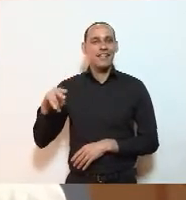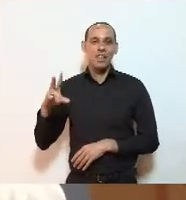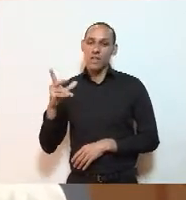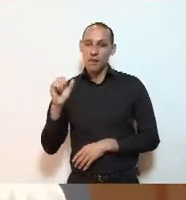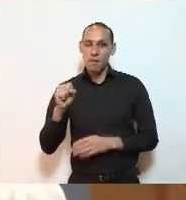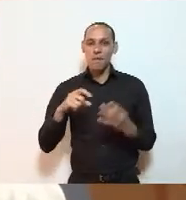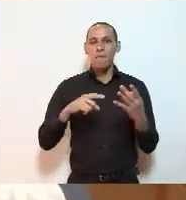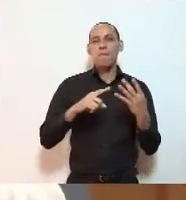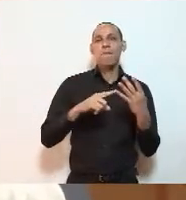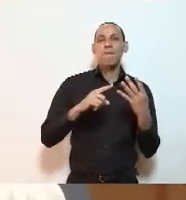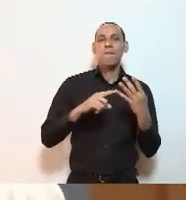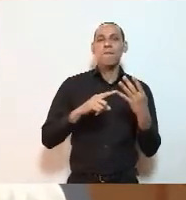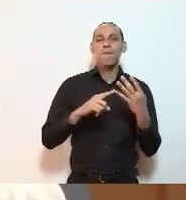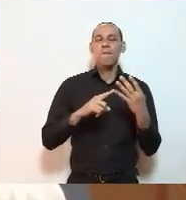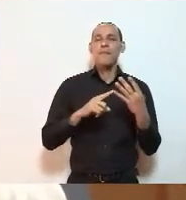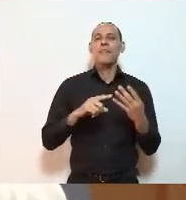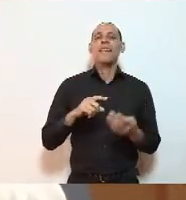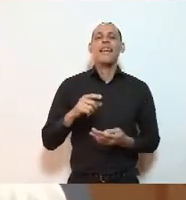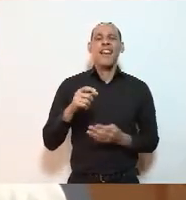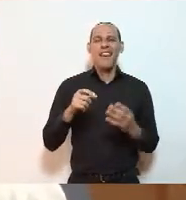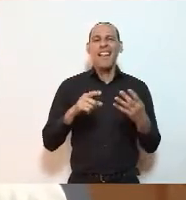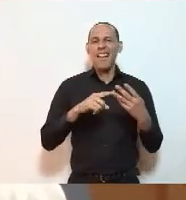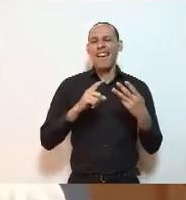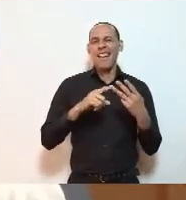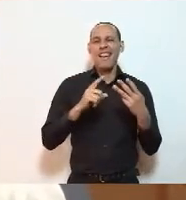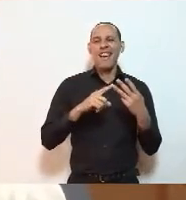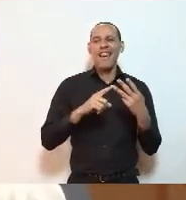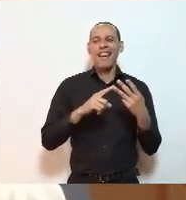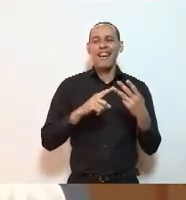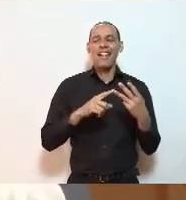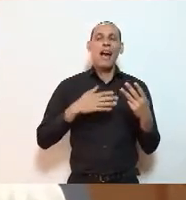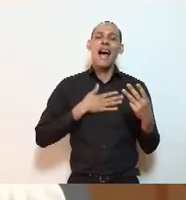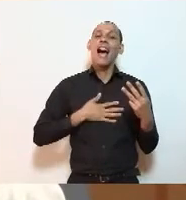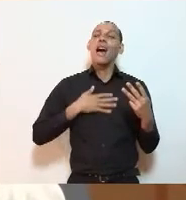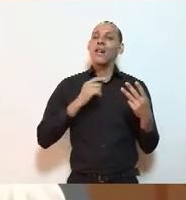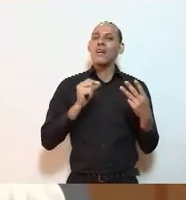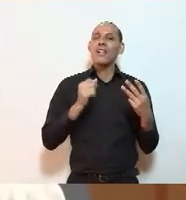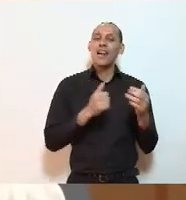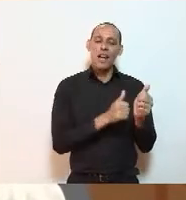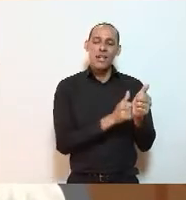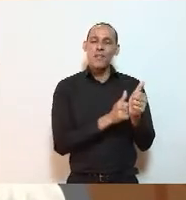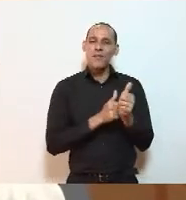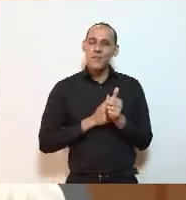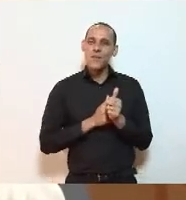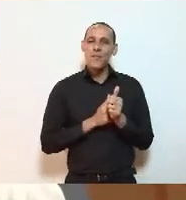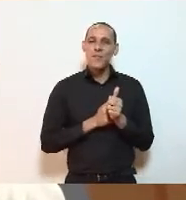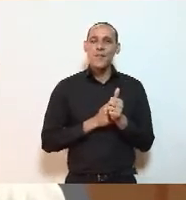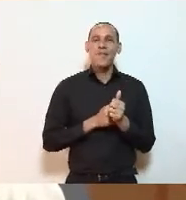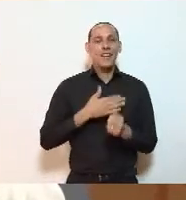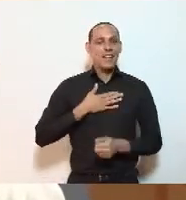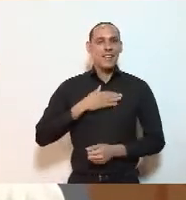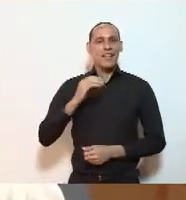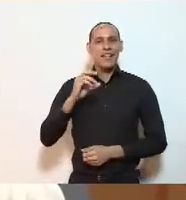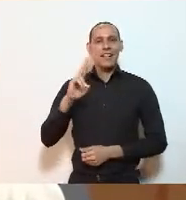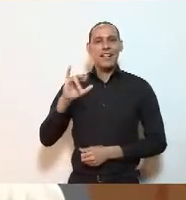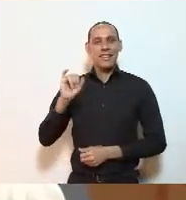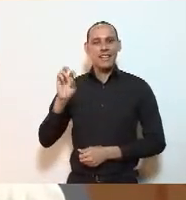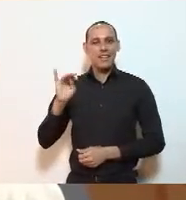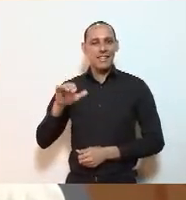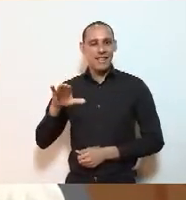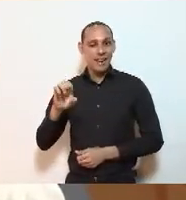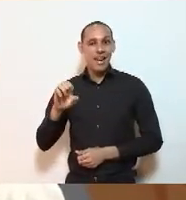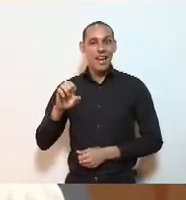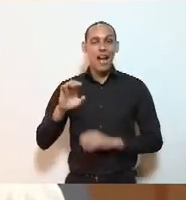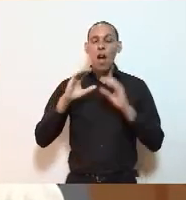A Bete me deu o prazer, inclusive, de acompanhar a minha, Cristiane Machado, na Conferência Cairo, mais